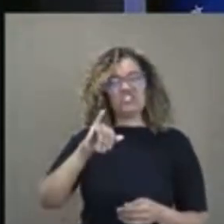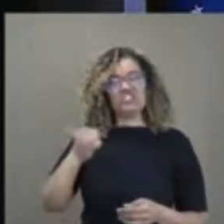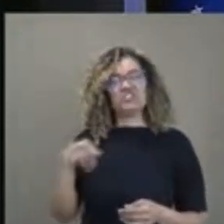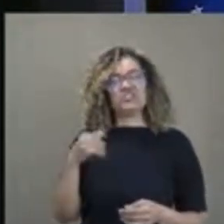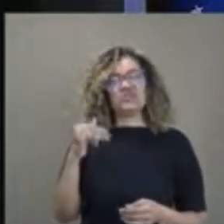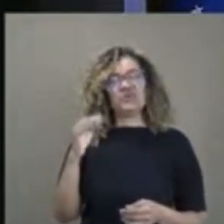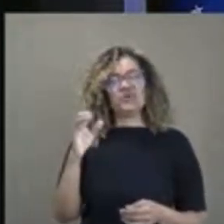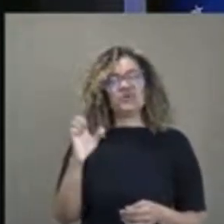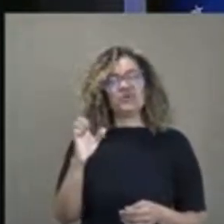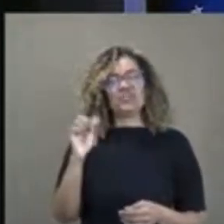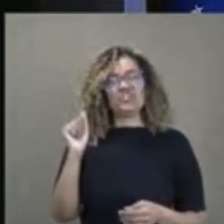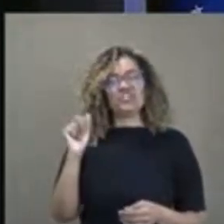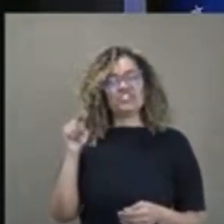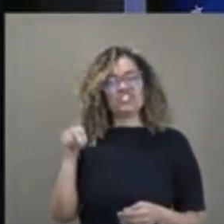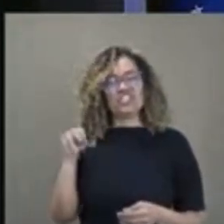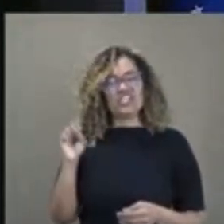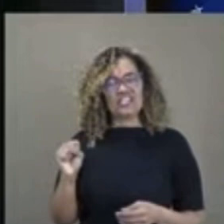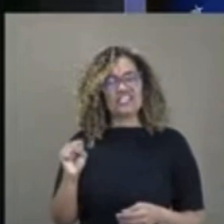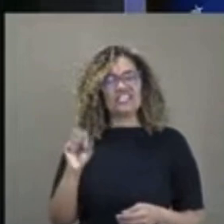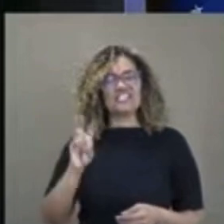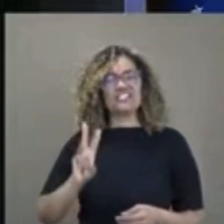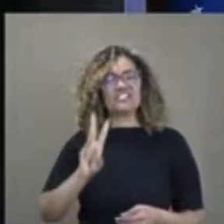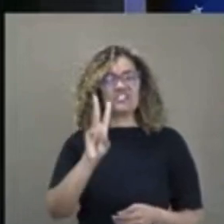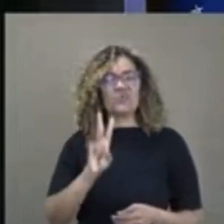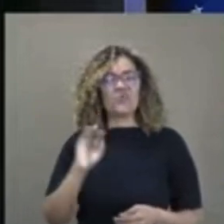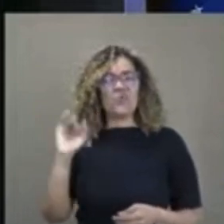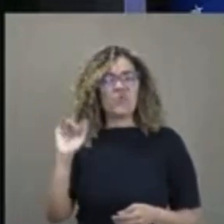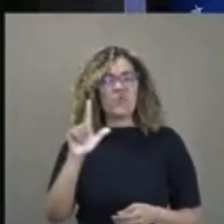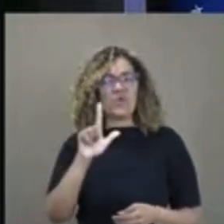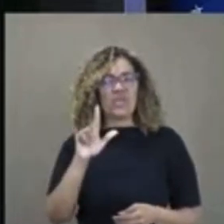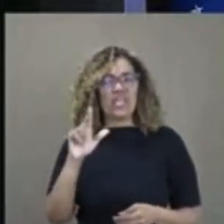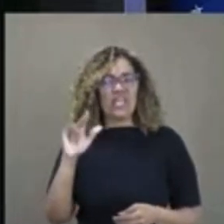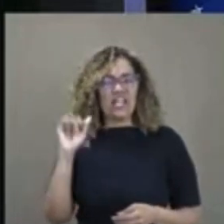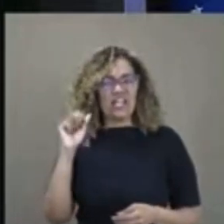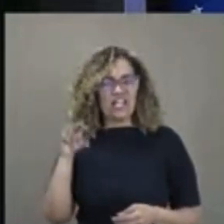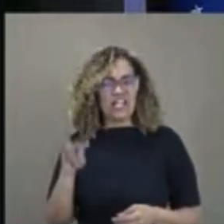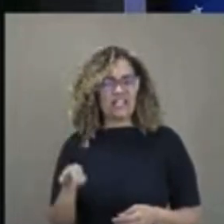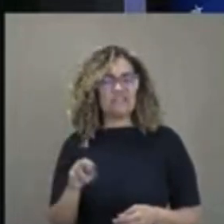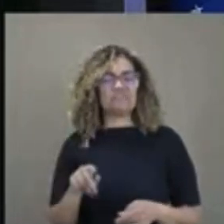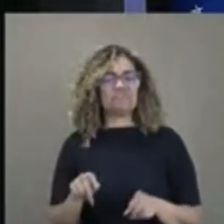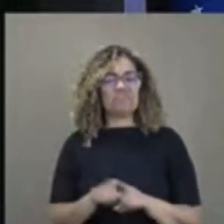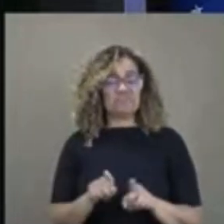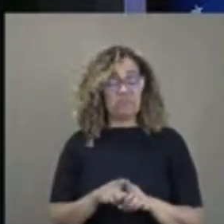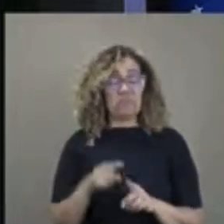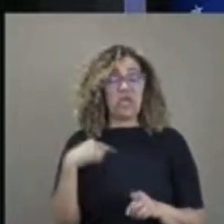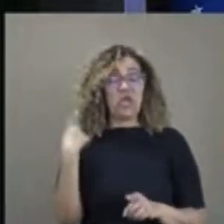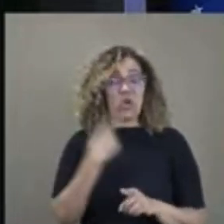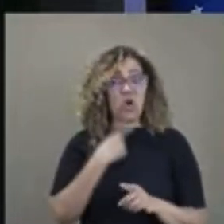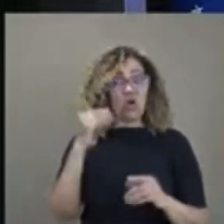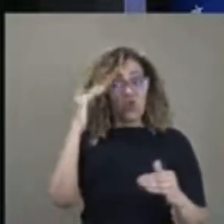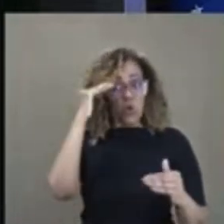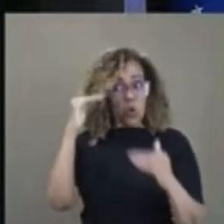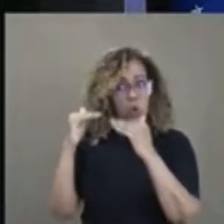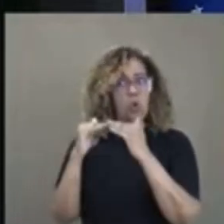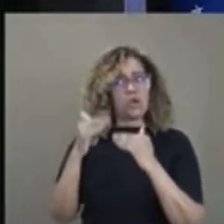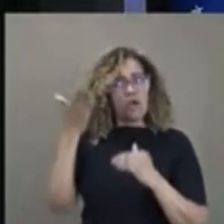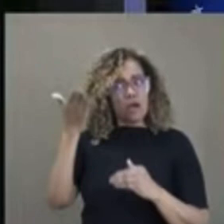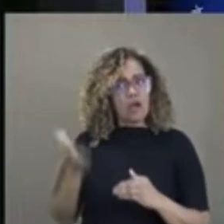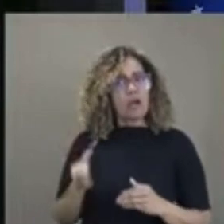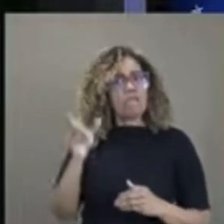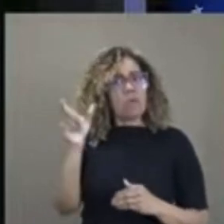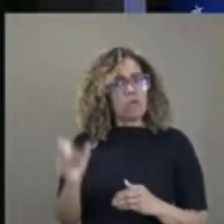aconselho os senhores a ouvir. Aconselho a ouvir até nós fomos obrigados a concordar com ele. Sou obrigado a concordar com ele.